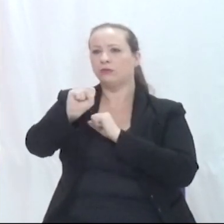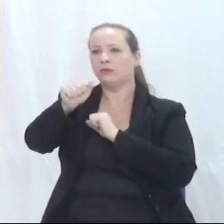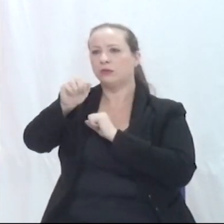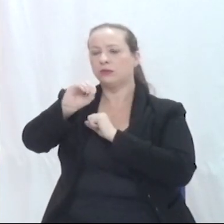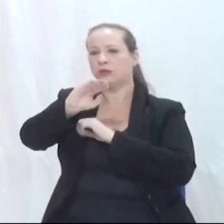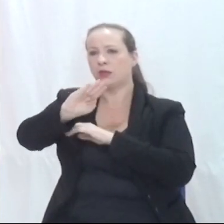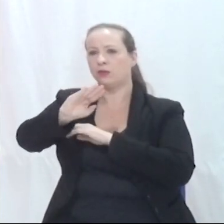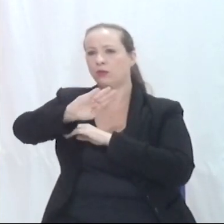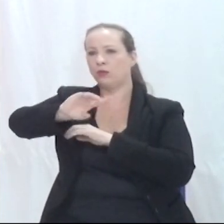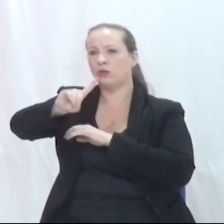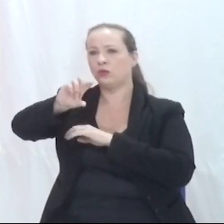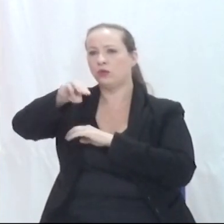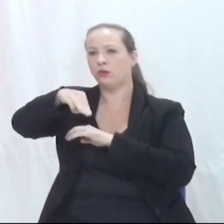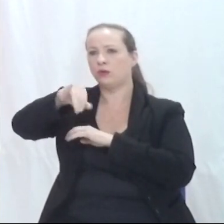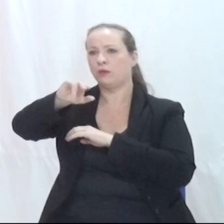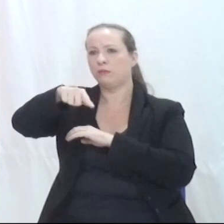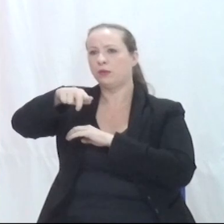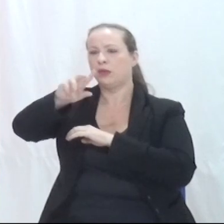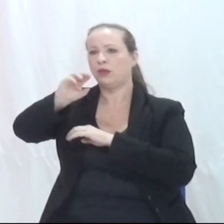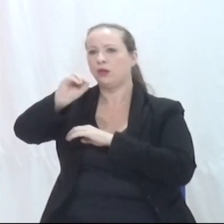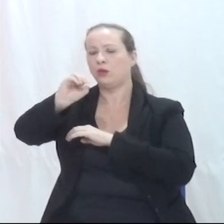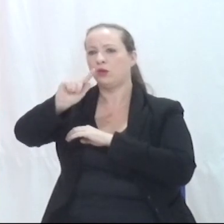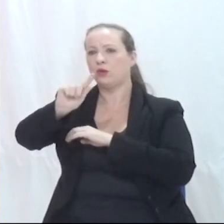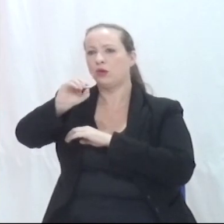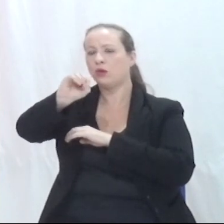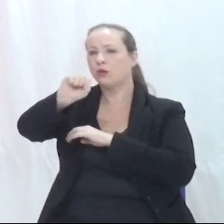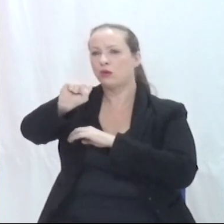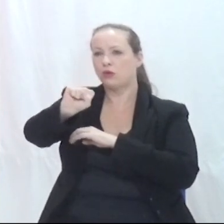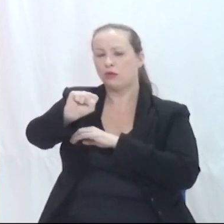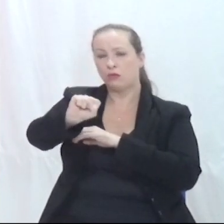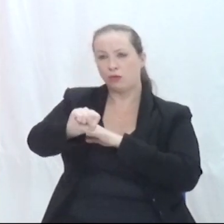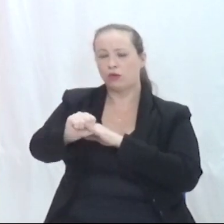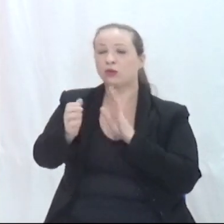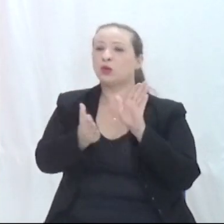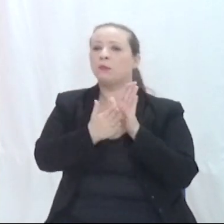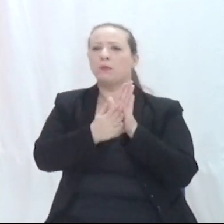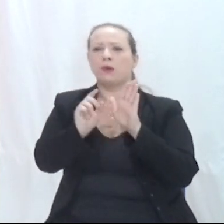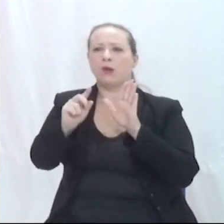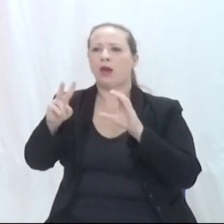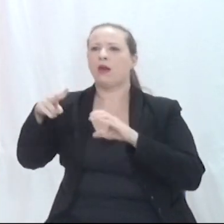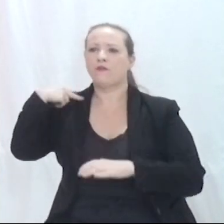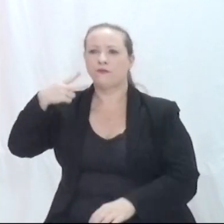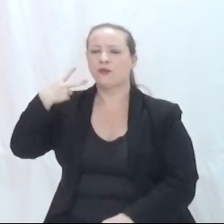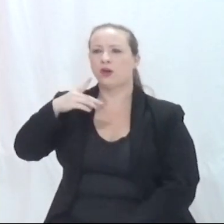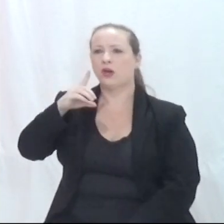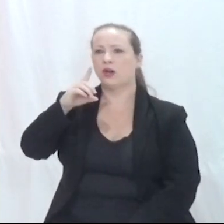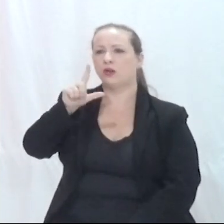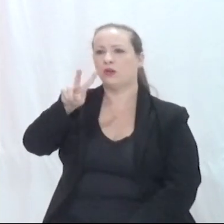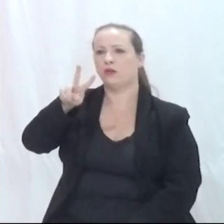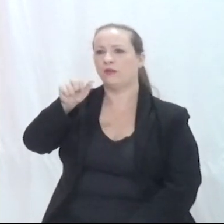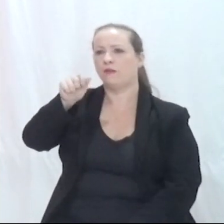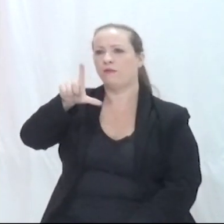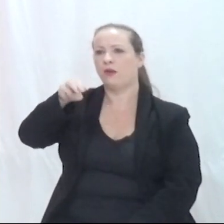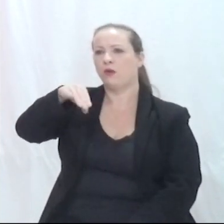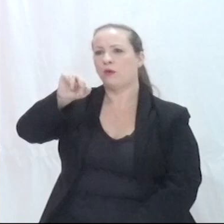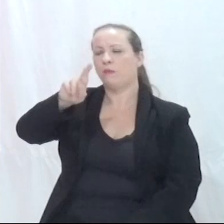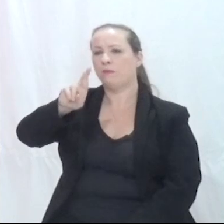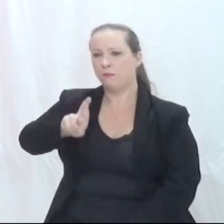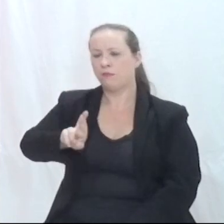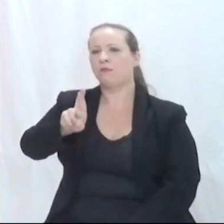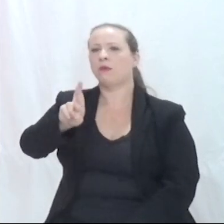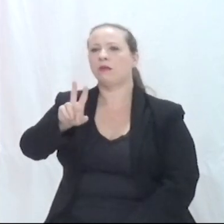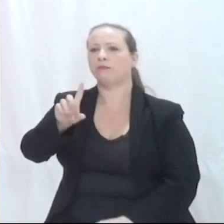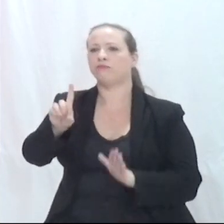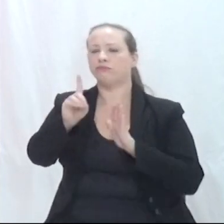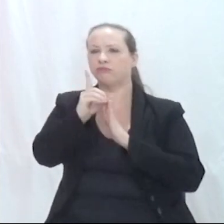município de Criciúma, proposta pelo vereador Valmir Edalgostin, através do requerimento 373